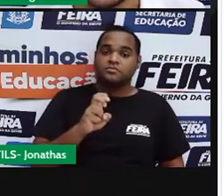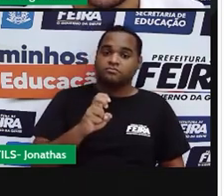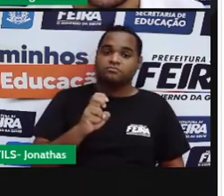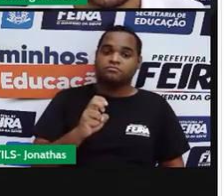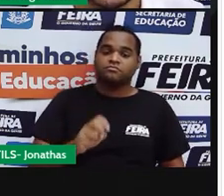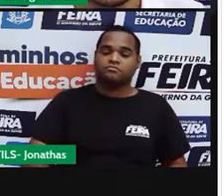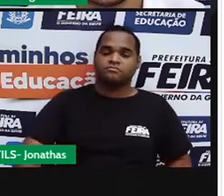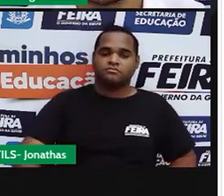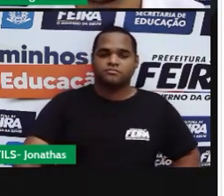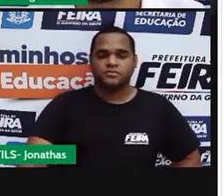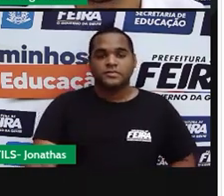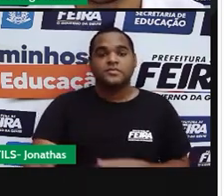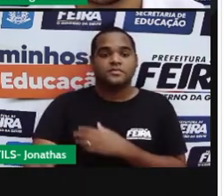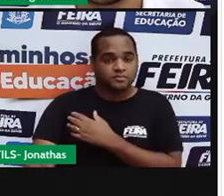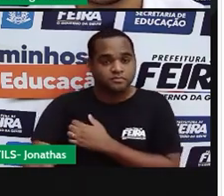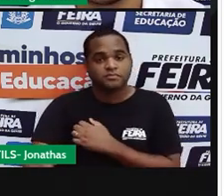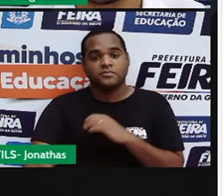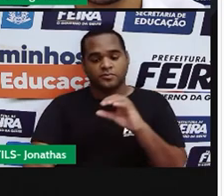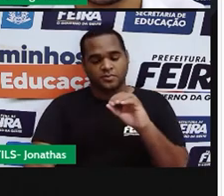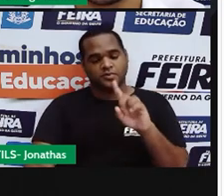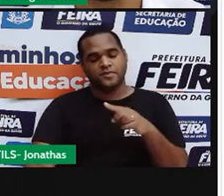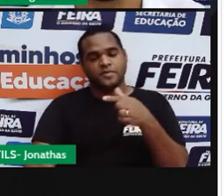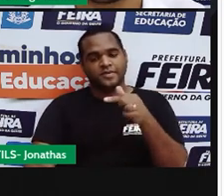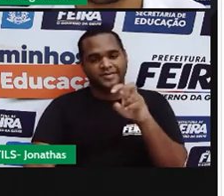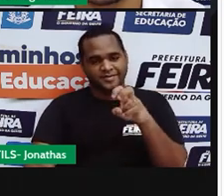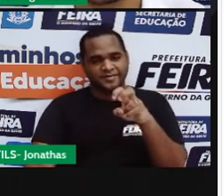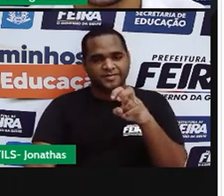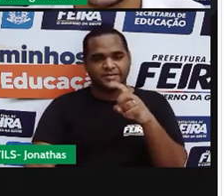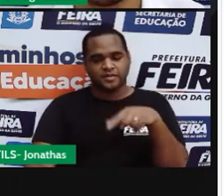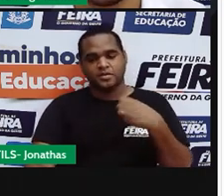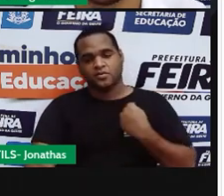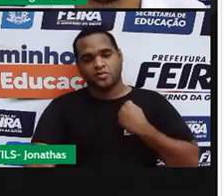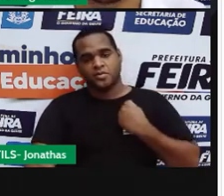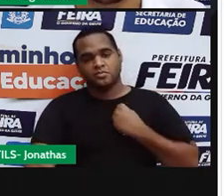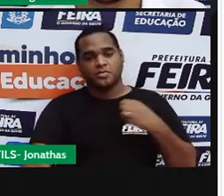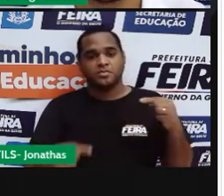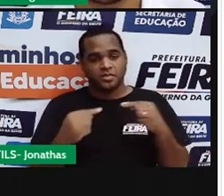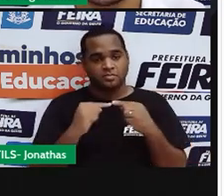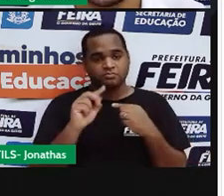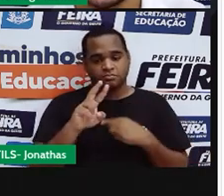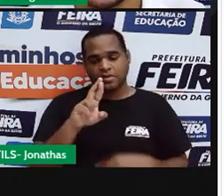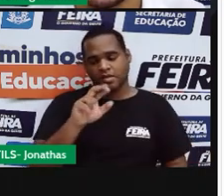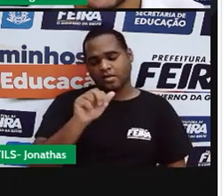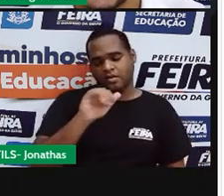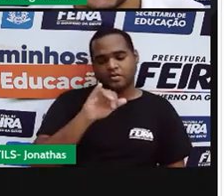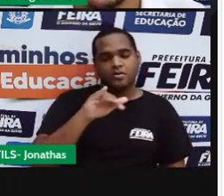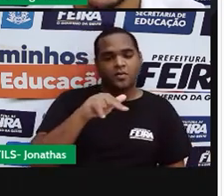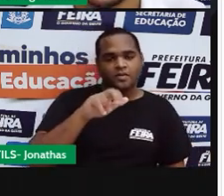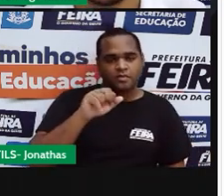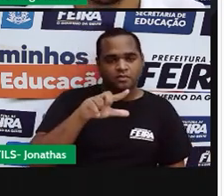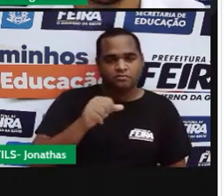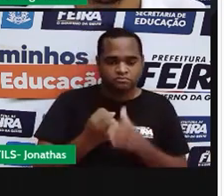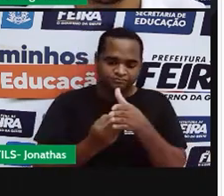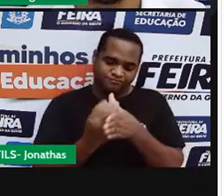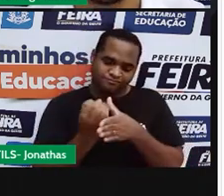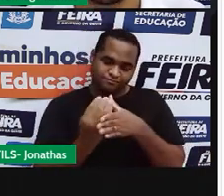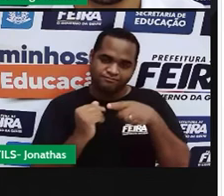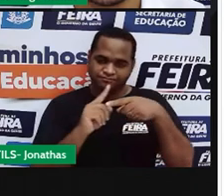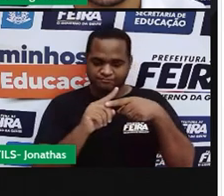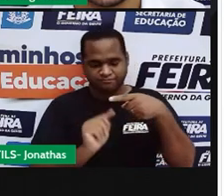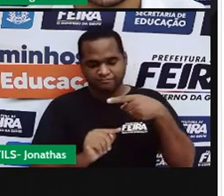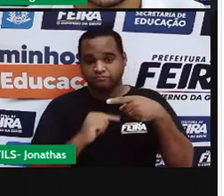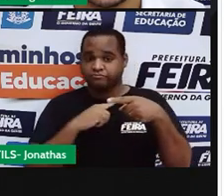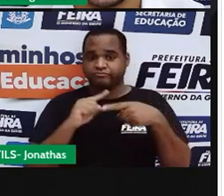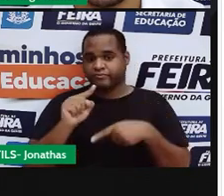o número zero vírgula setenta e cinco é um número racional porque ele nasceu de uma fração e ele tem